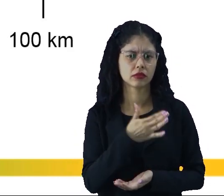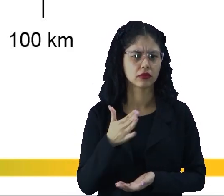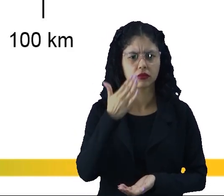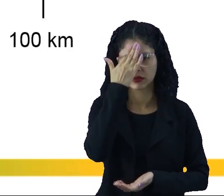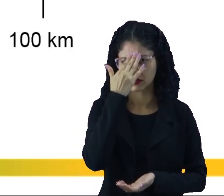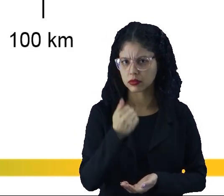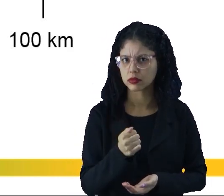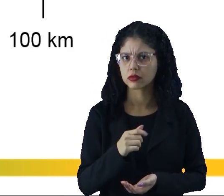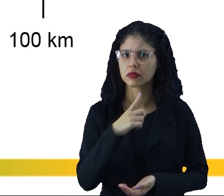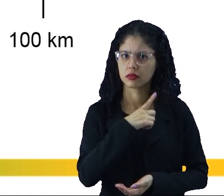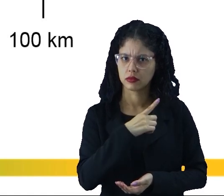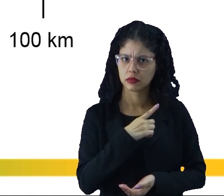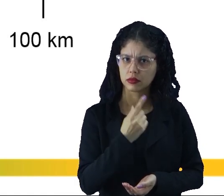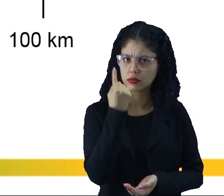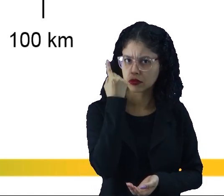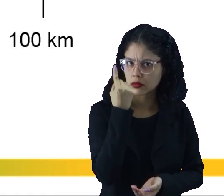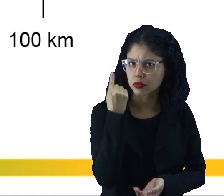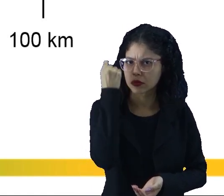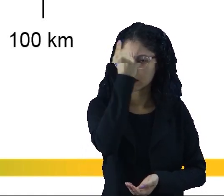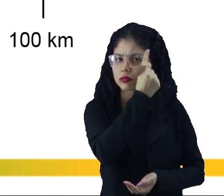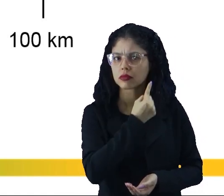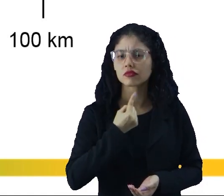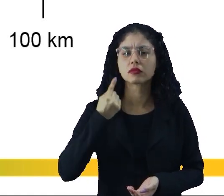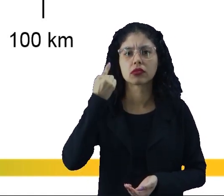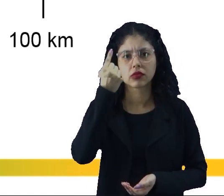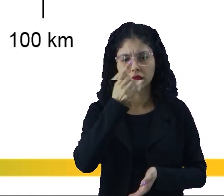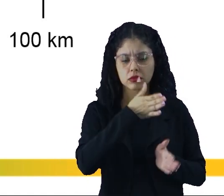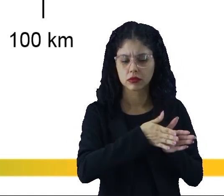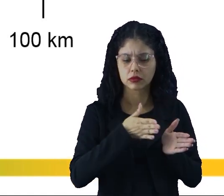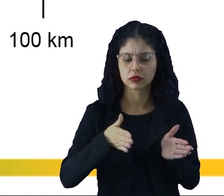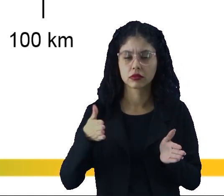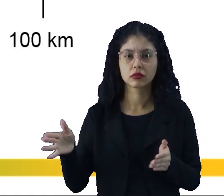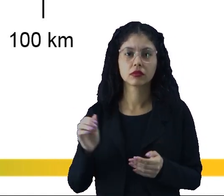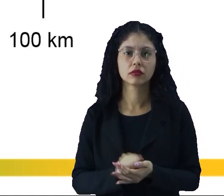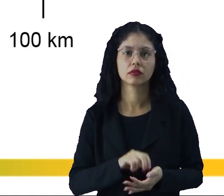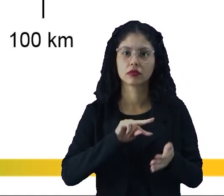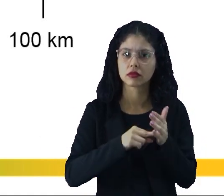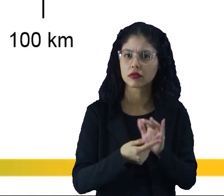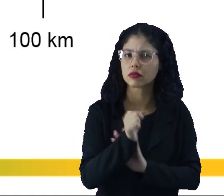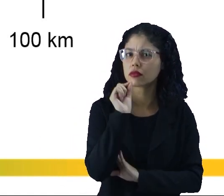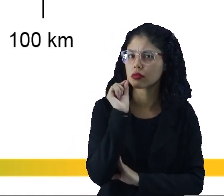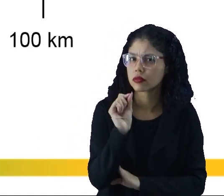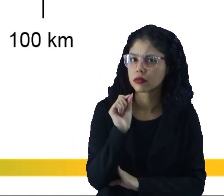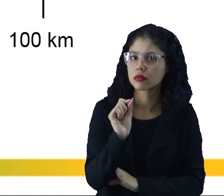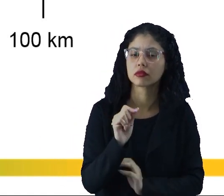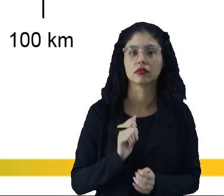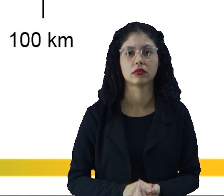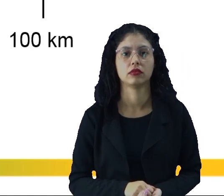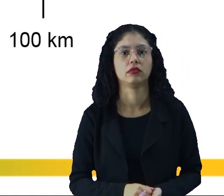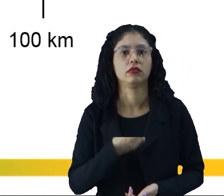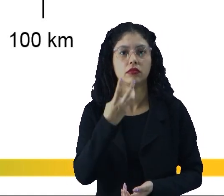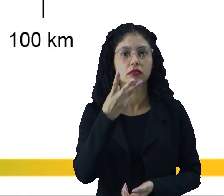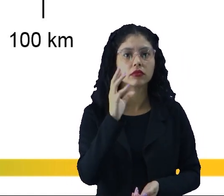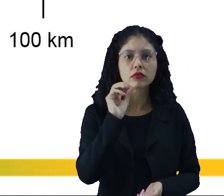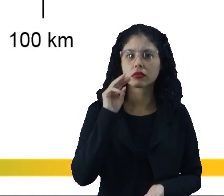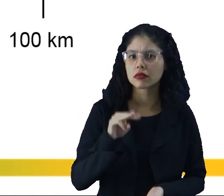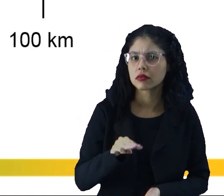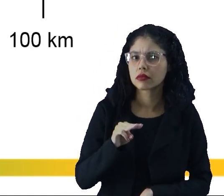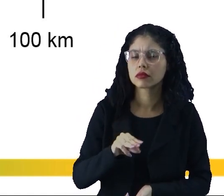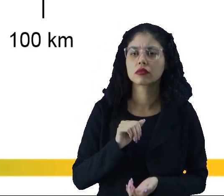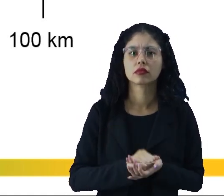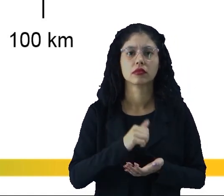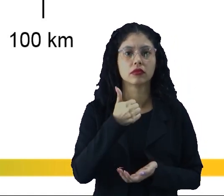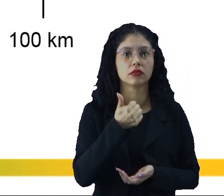ideia que ele vai gastar uma hora nesse percurso. Isso significa dizer, então, que em 30 minutos